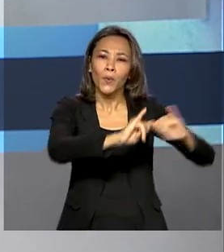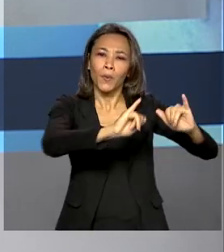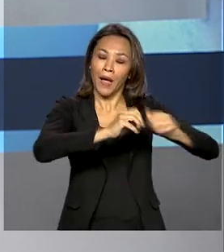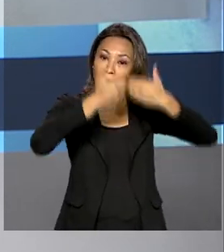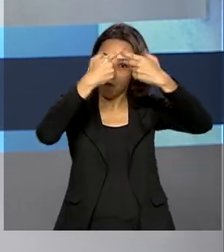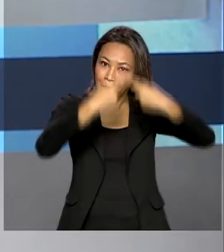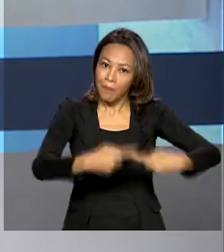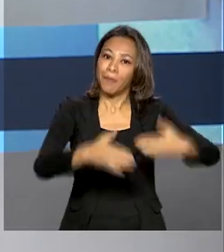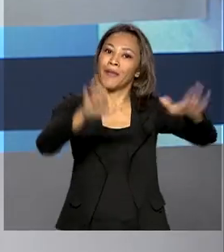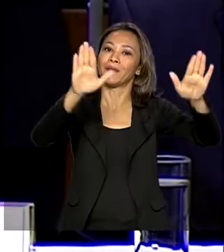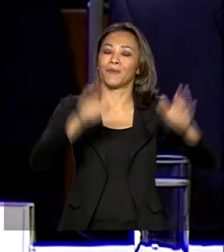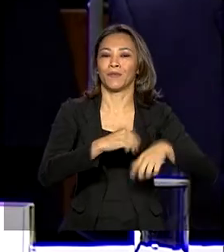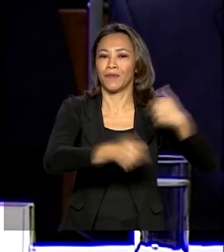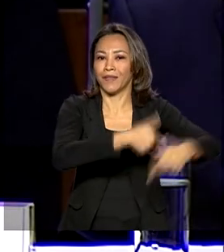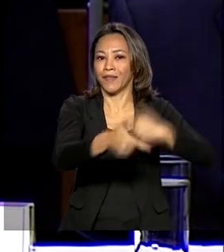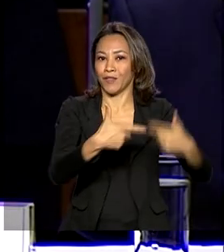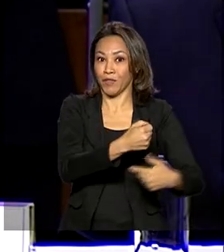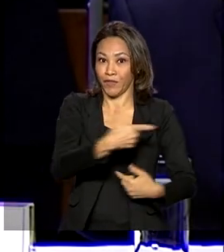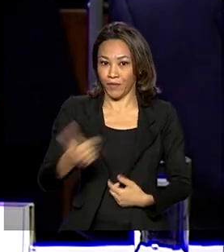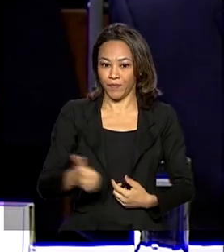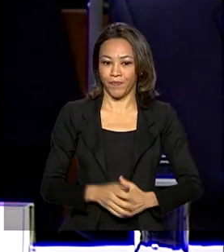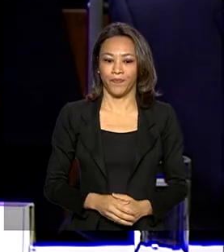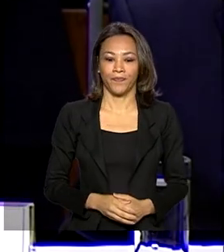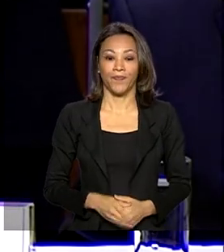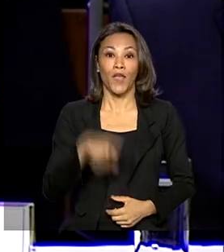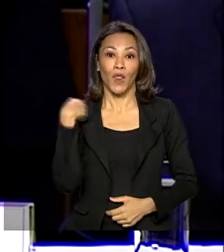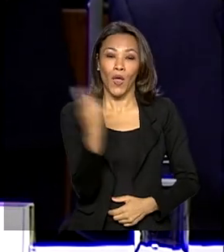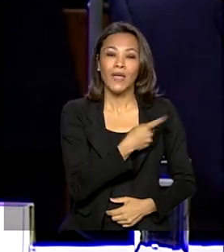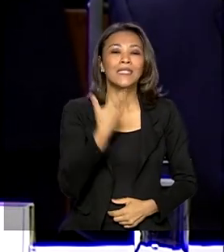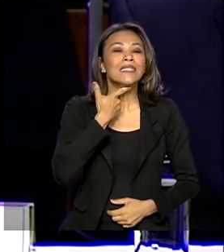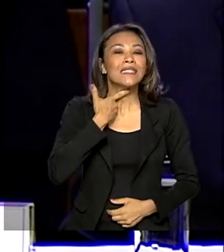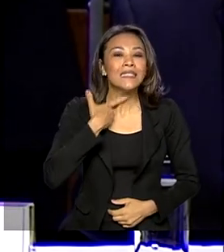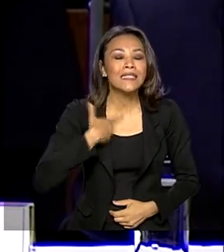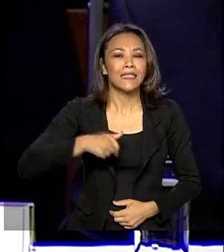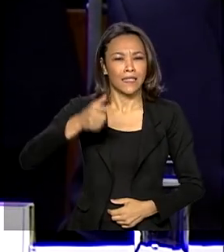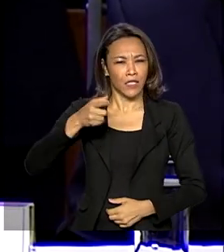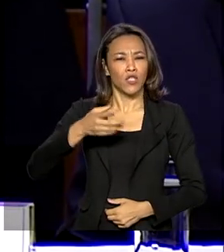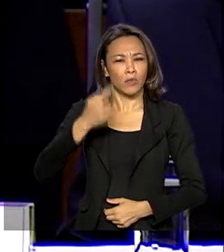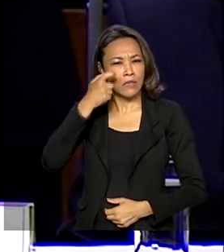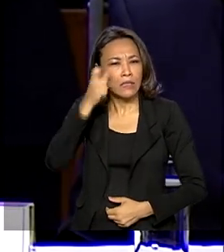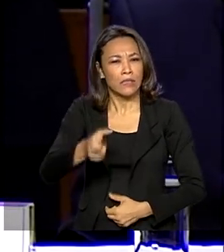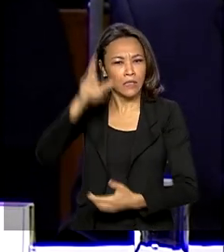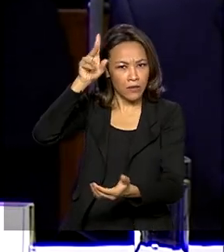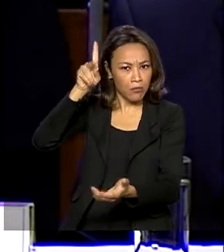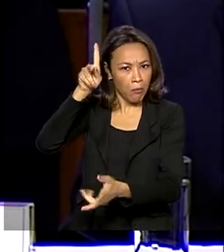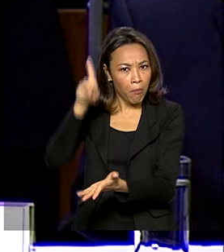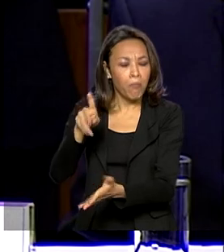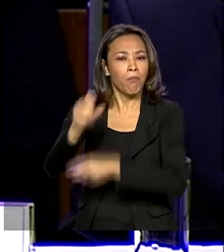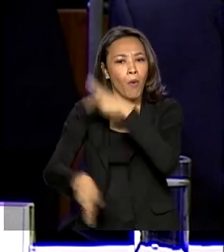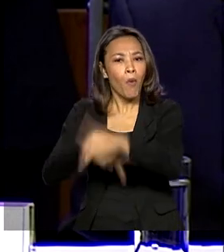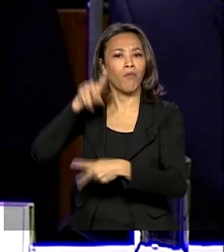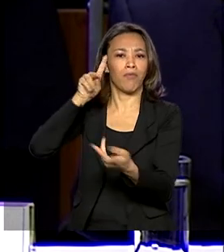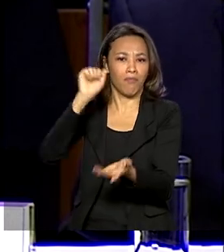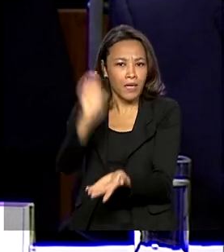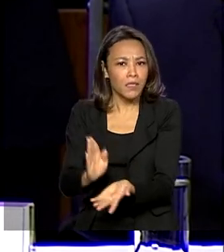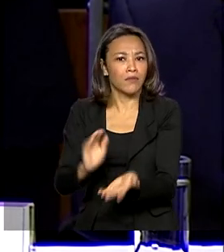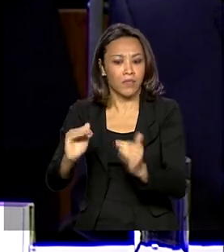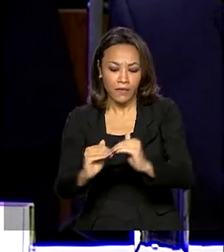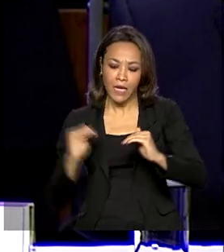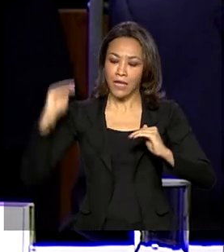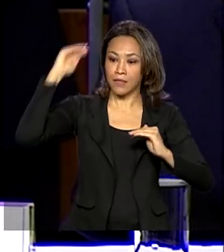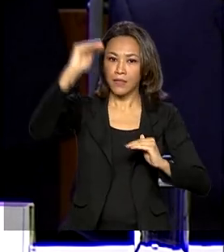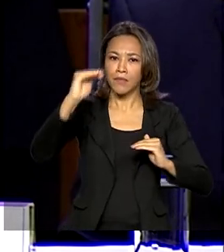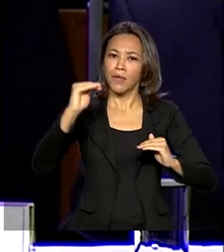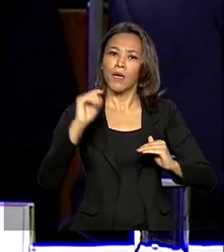2021. Desejamos que os autênticos interesses do povo brasileiro se sobreponham a quaisquer